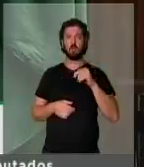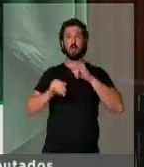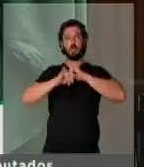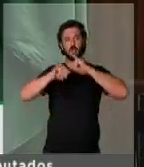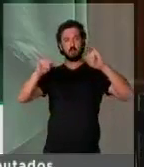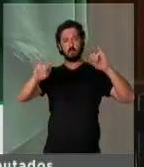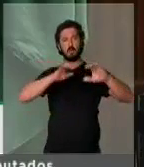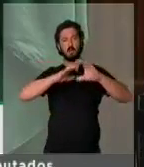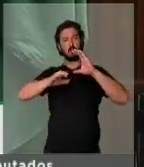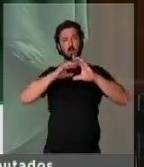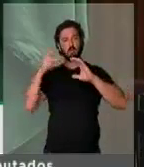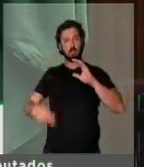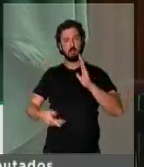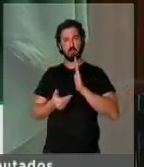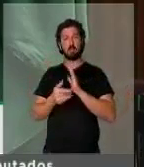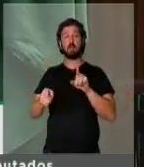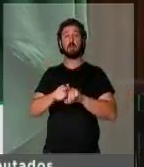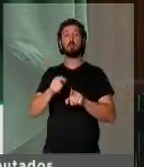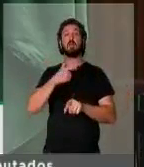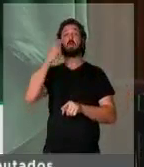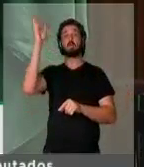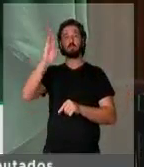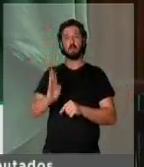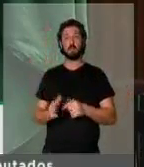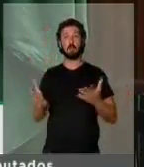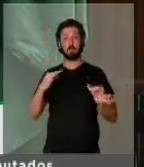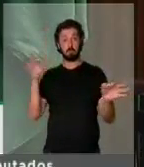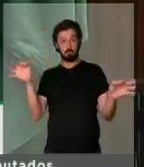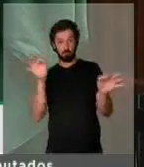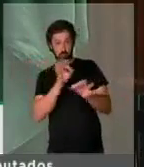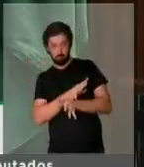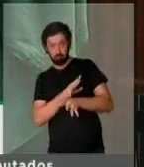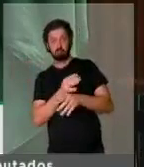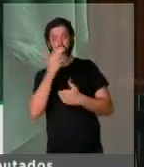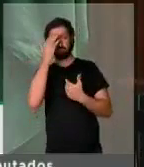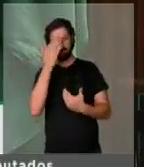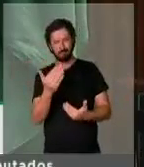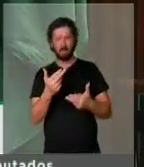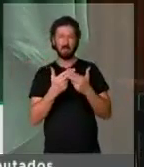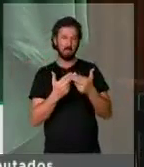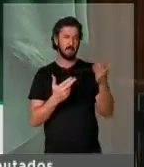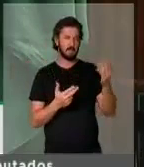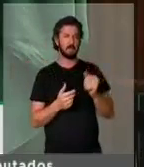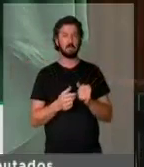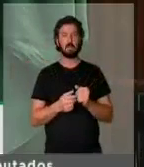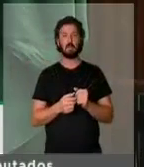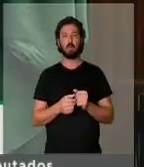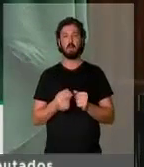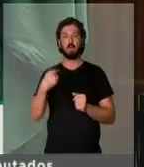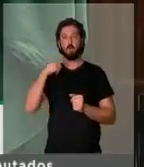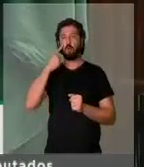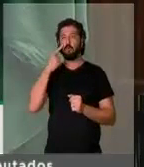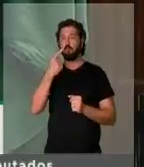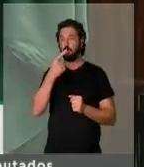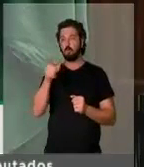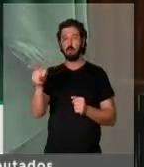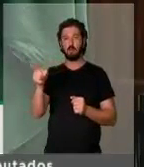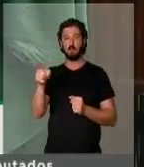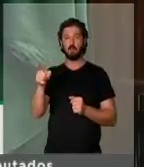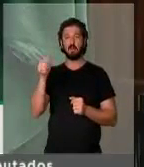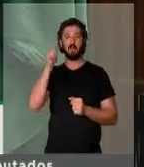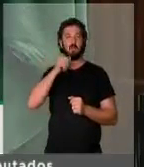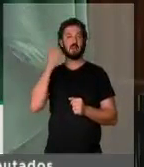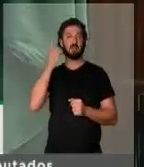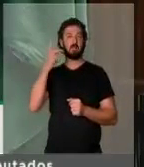meios de comunicação dessa casa e na Voz do Brasil. E, para finalizar, senhor presidente, já agradecendo a paciência, eu vi, agora há pouco, uma